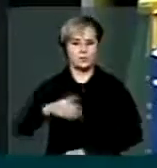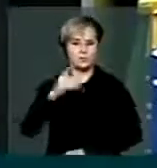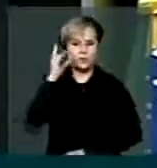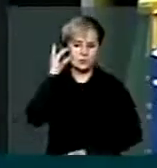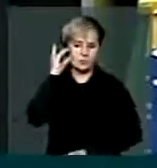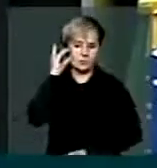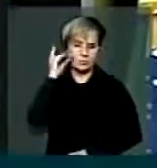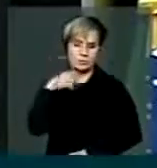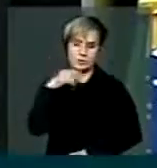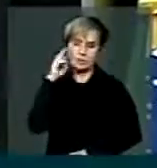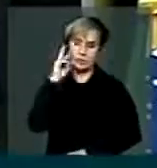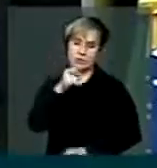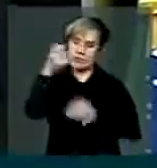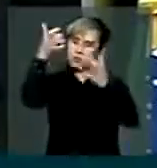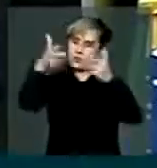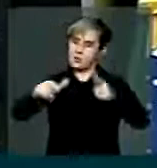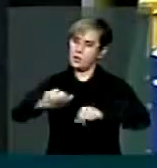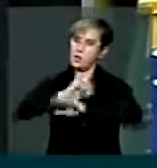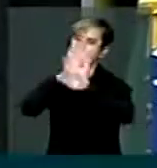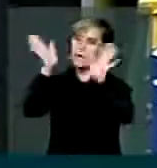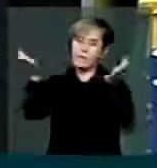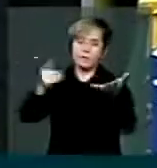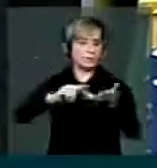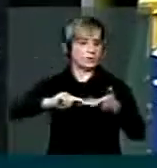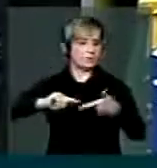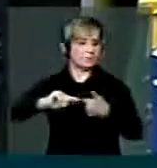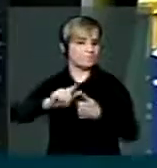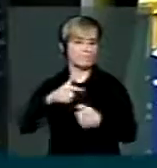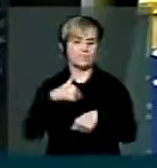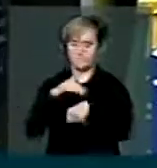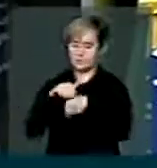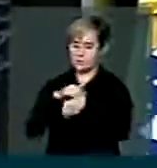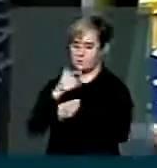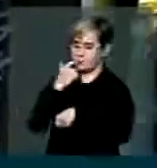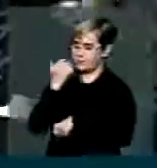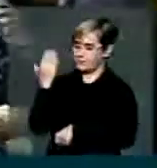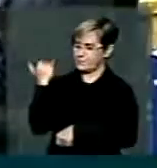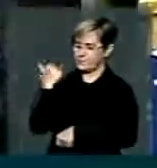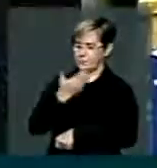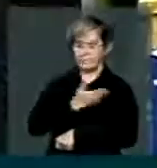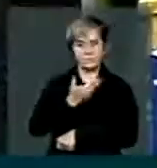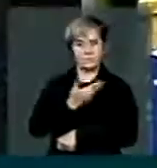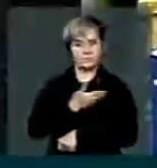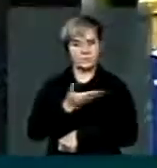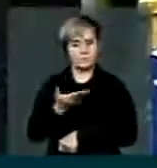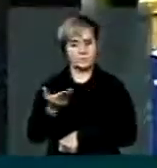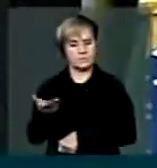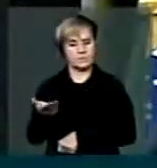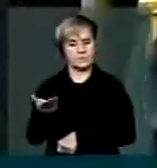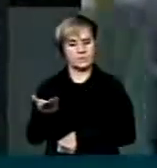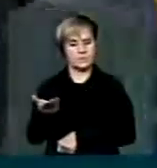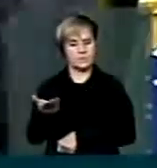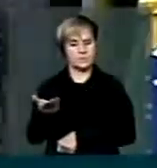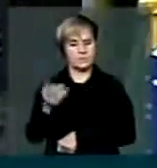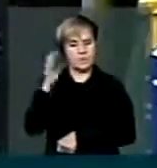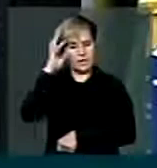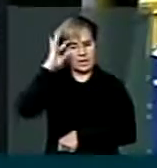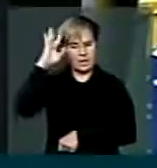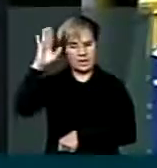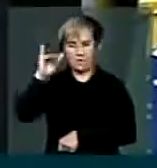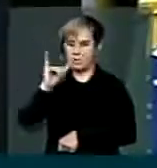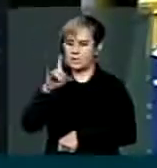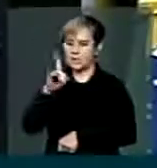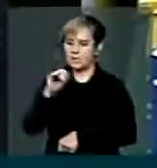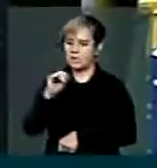vejo aí explicações muito claras, senhor presidente. Estava conversando agora há pouco com um grande amigo, um grande ideólogo do setor de